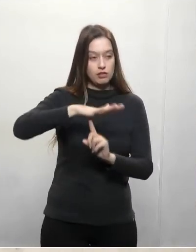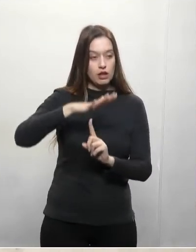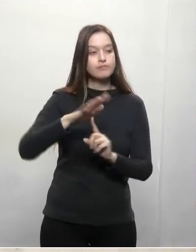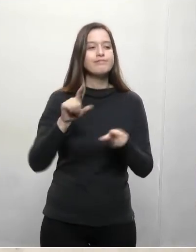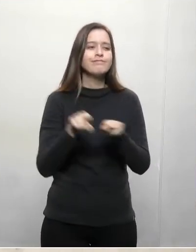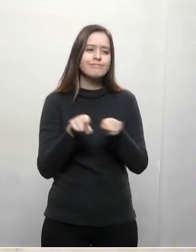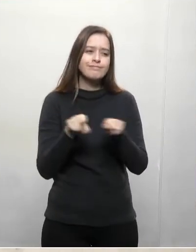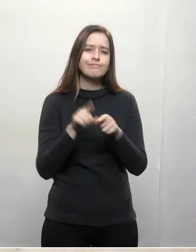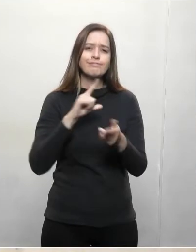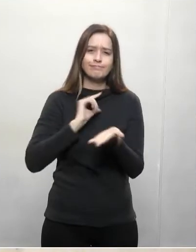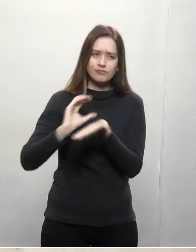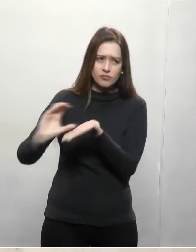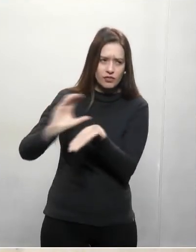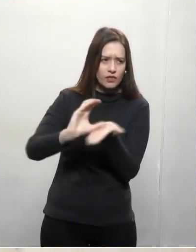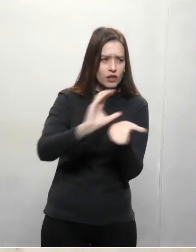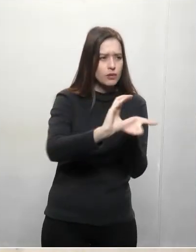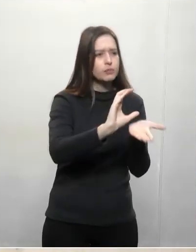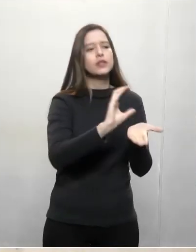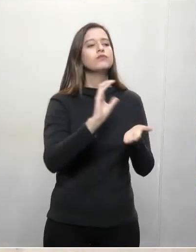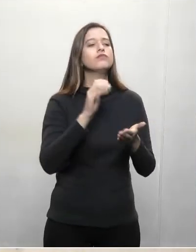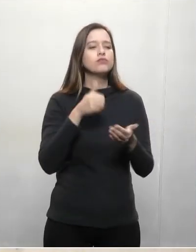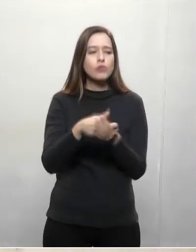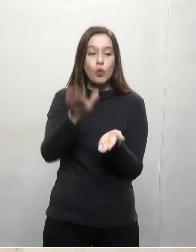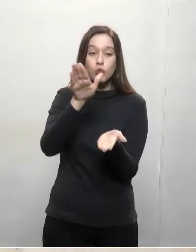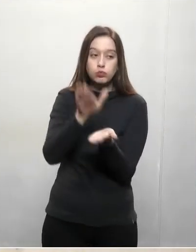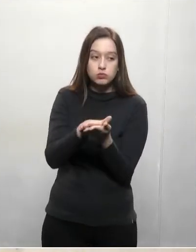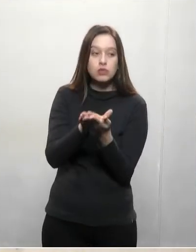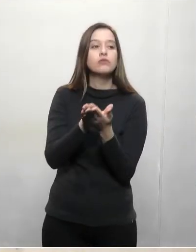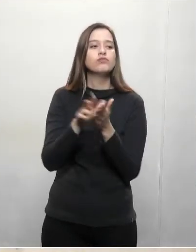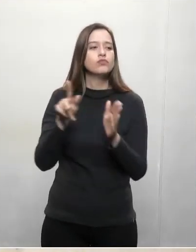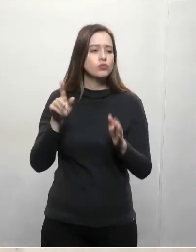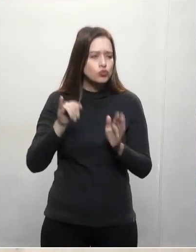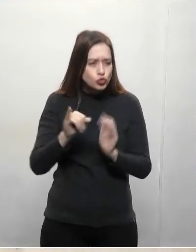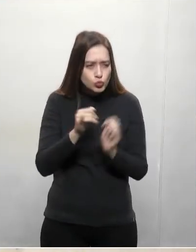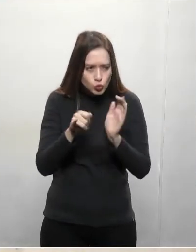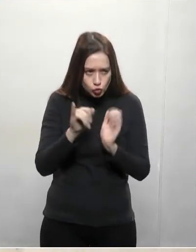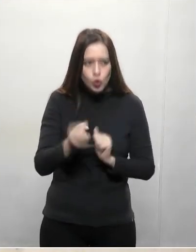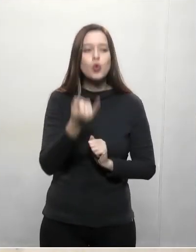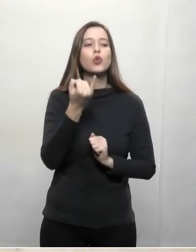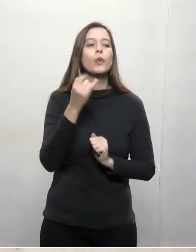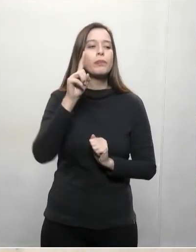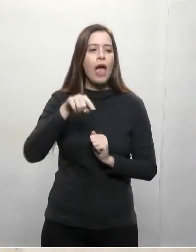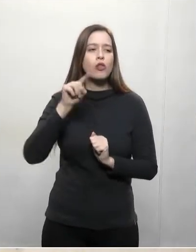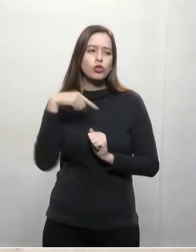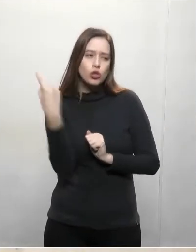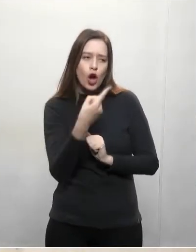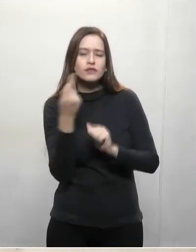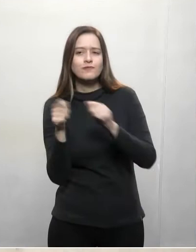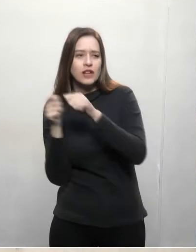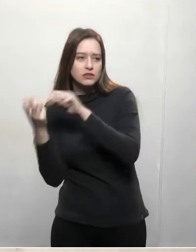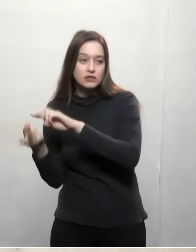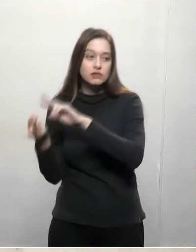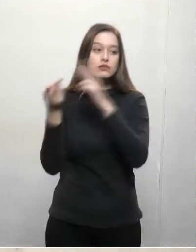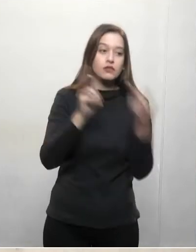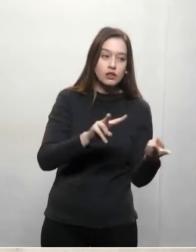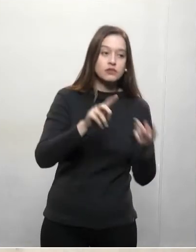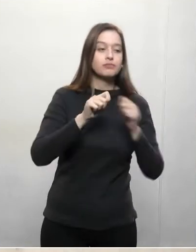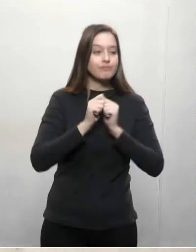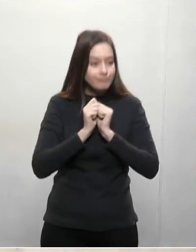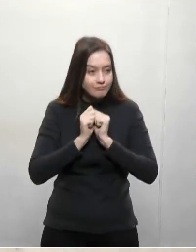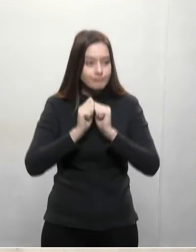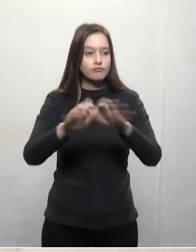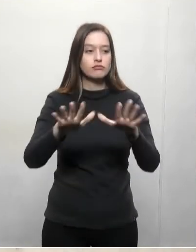e a amortização com a União foram totalmente integrados à questão do combate à pandemia do Covid.